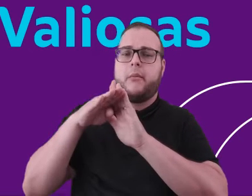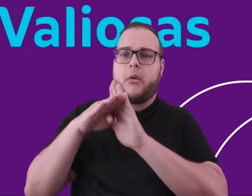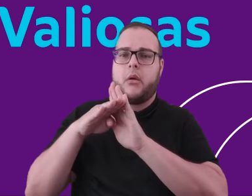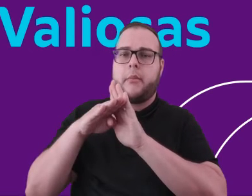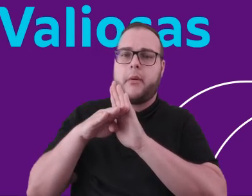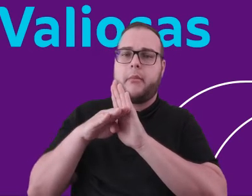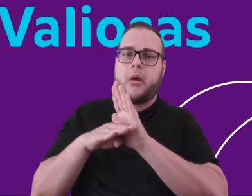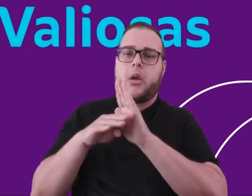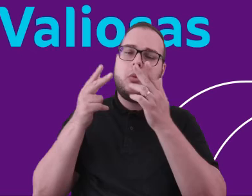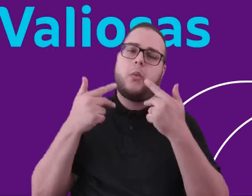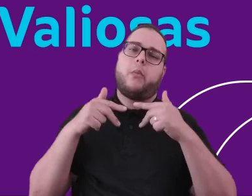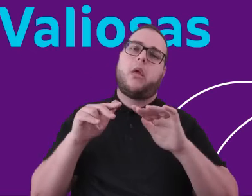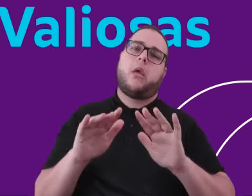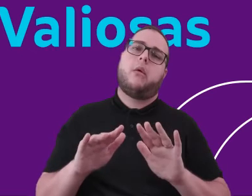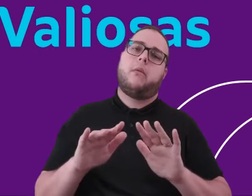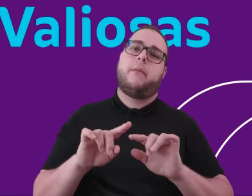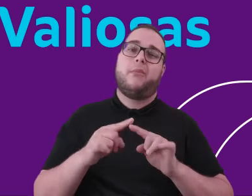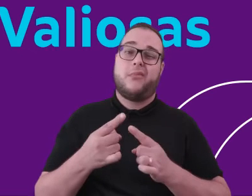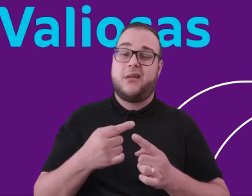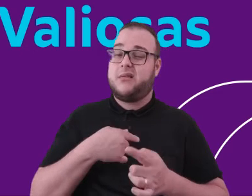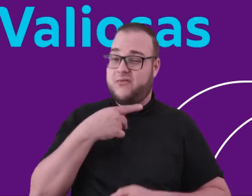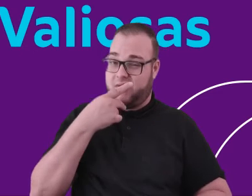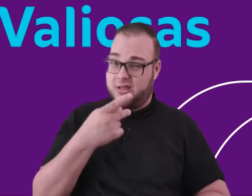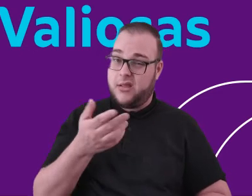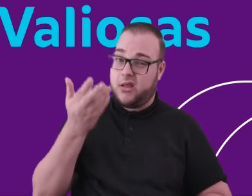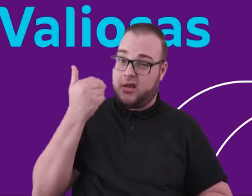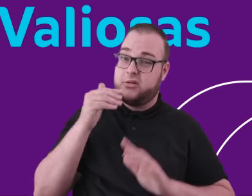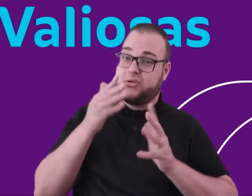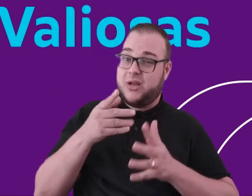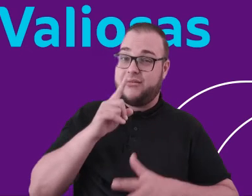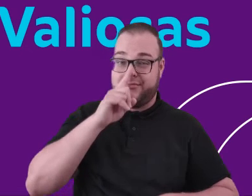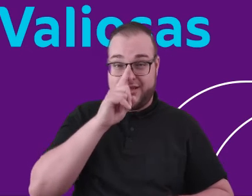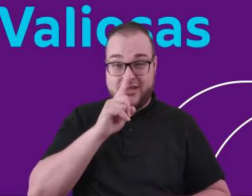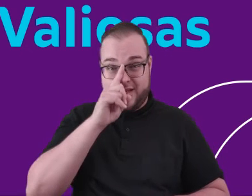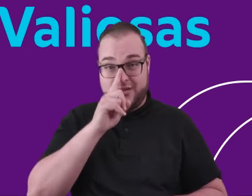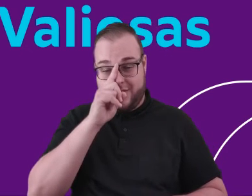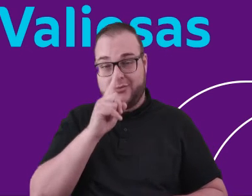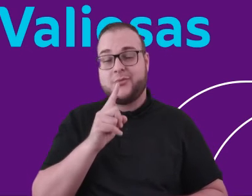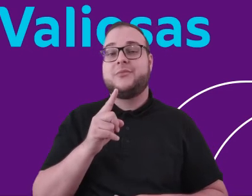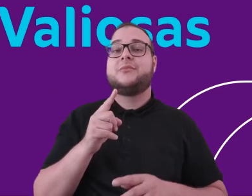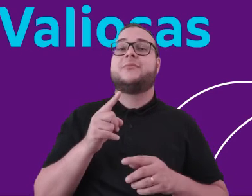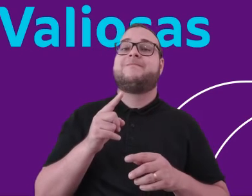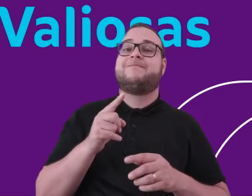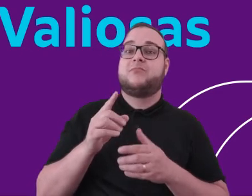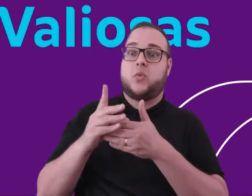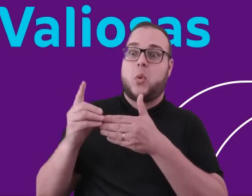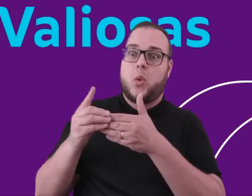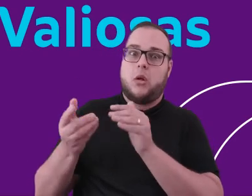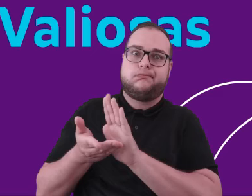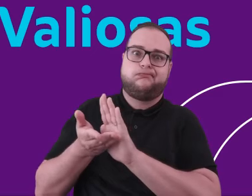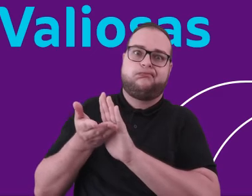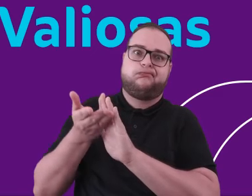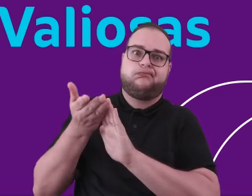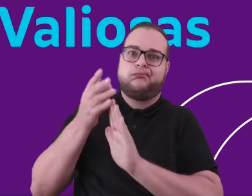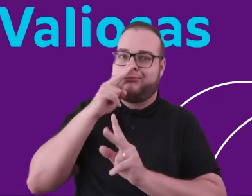mais normalidade. Mas, como eu falei, a existência desses riscos e desses perigos tem mantido o dólar